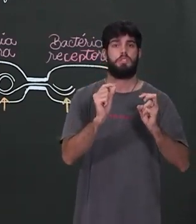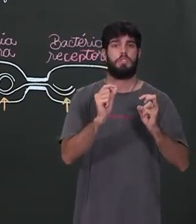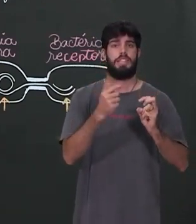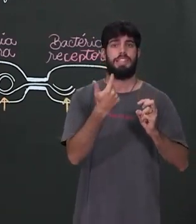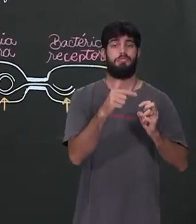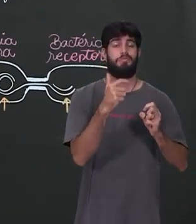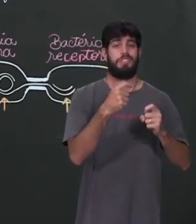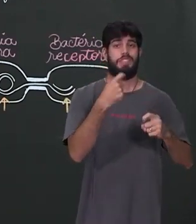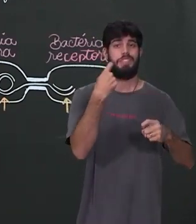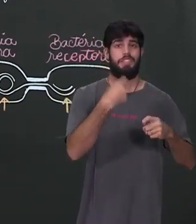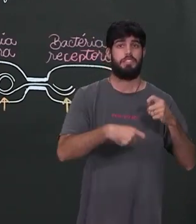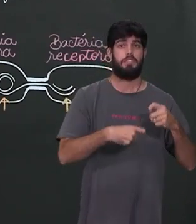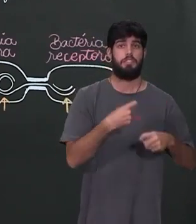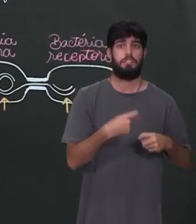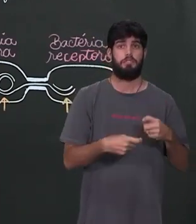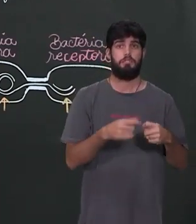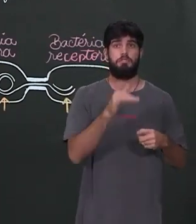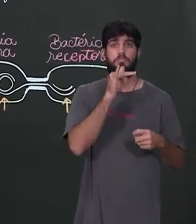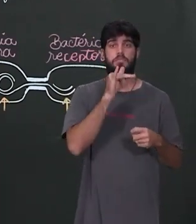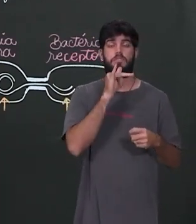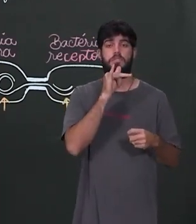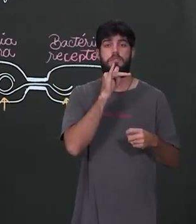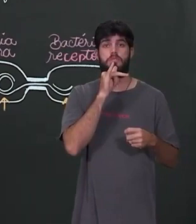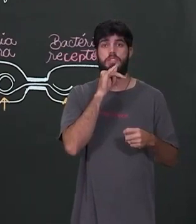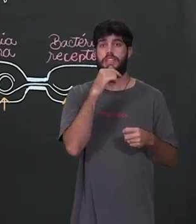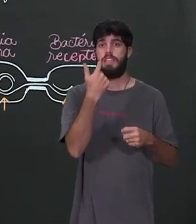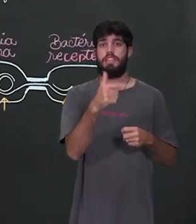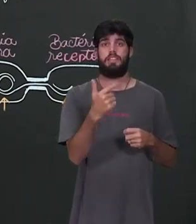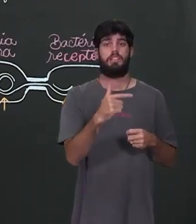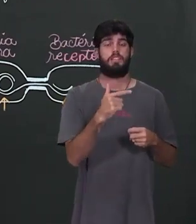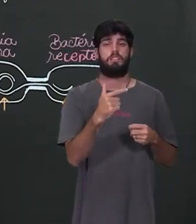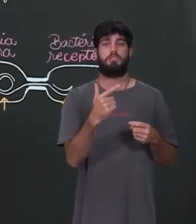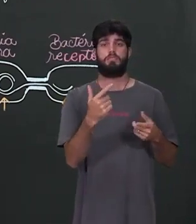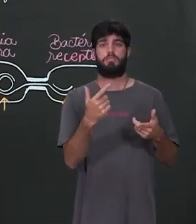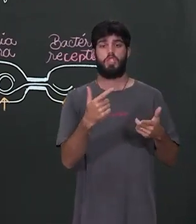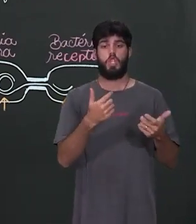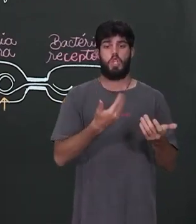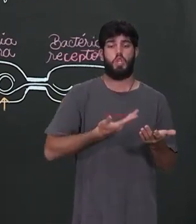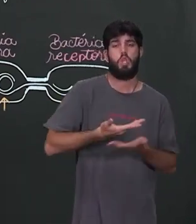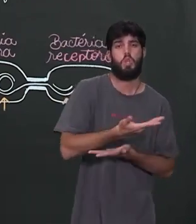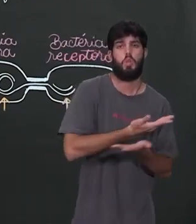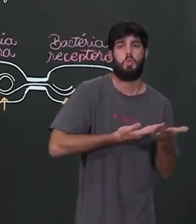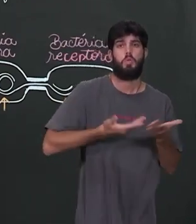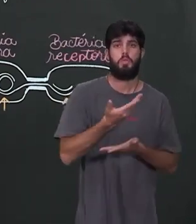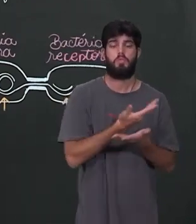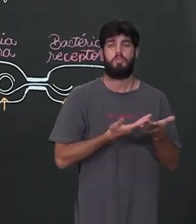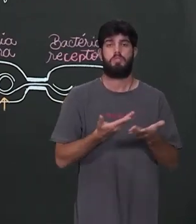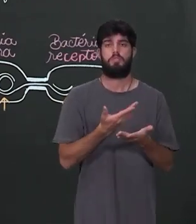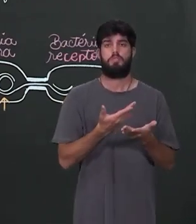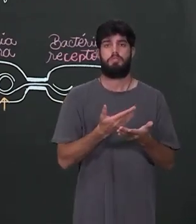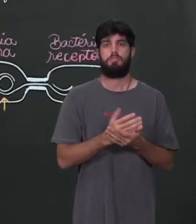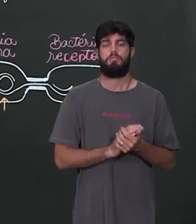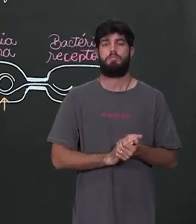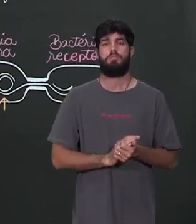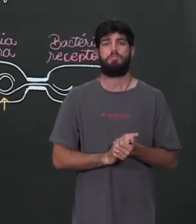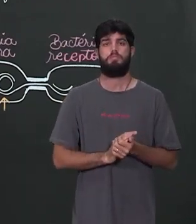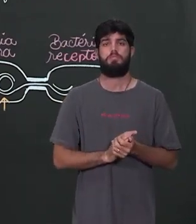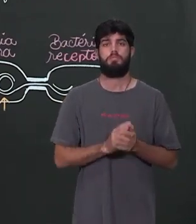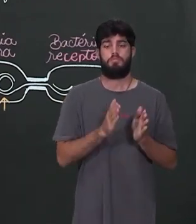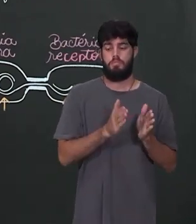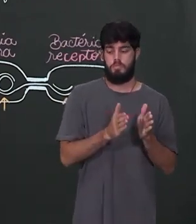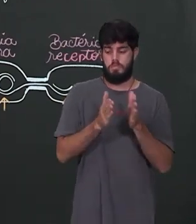negação. Então é uma relação de que não vai haver troca de material genético entre seres diferentes.